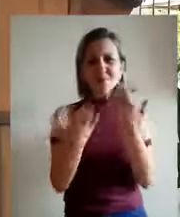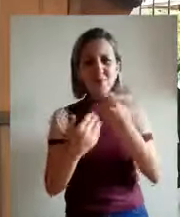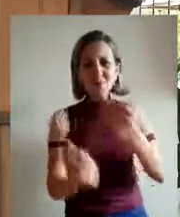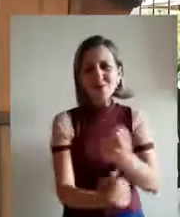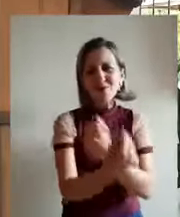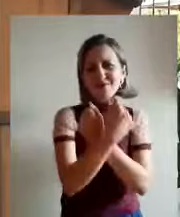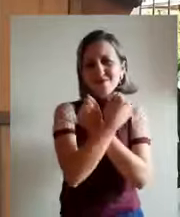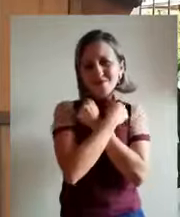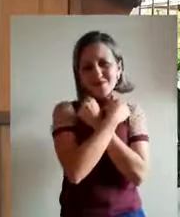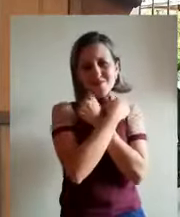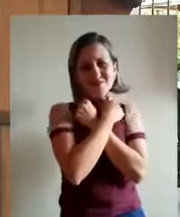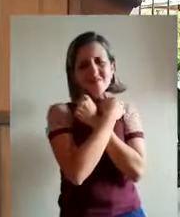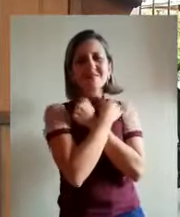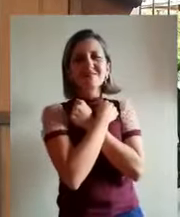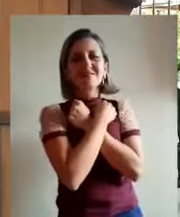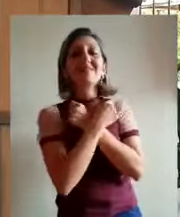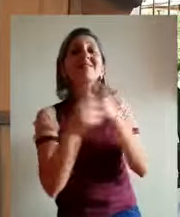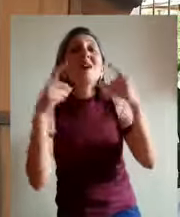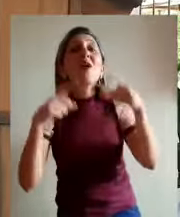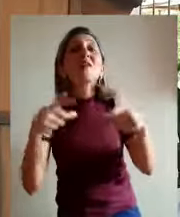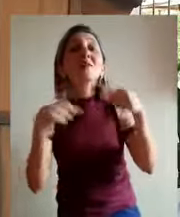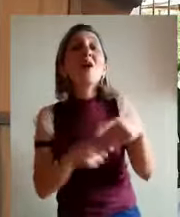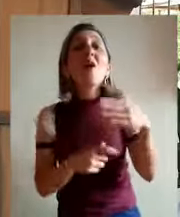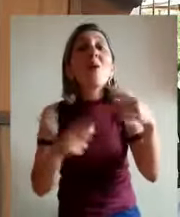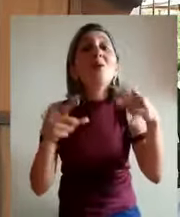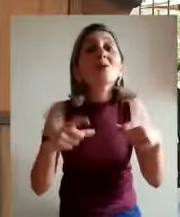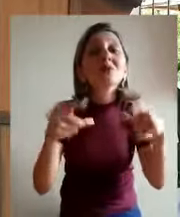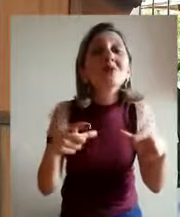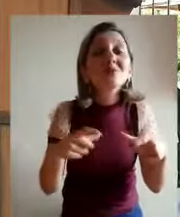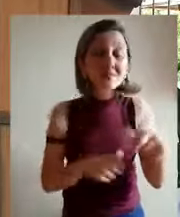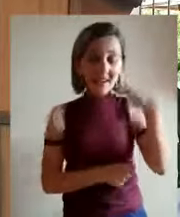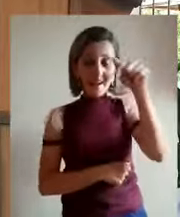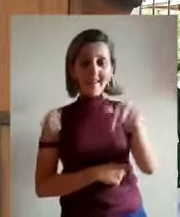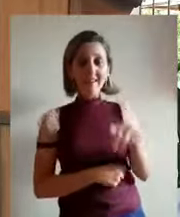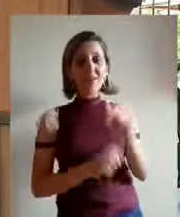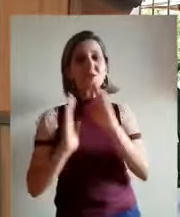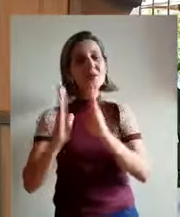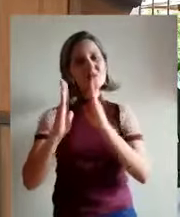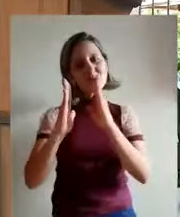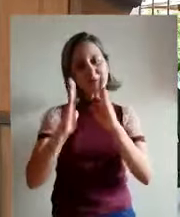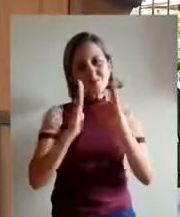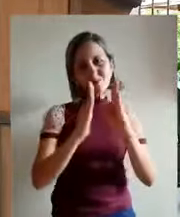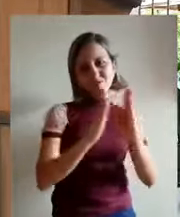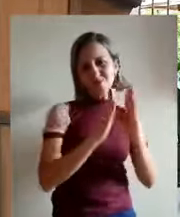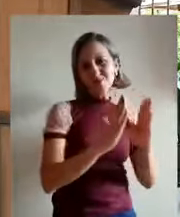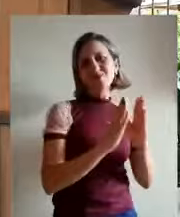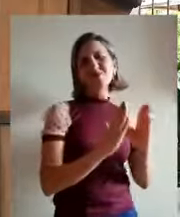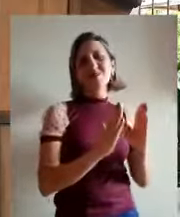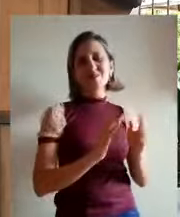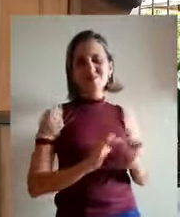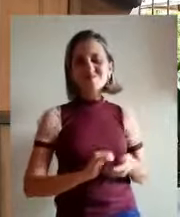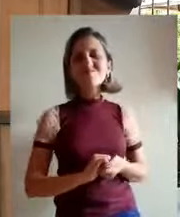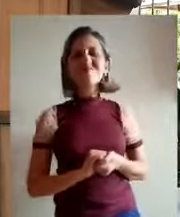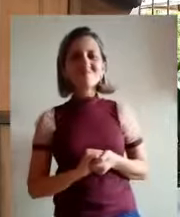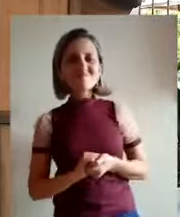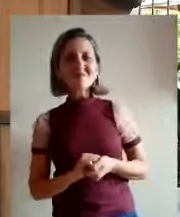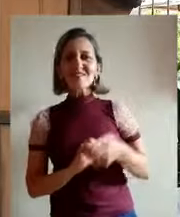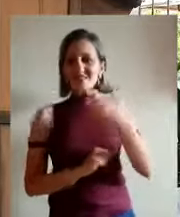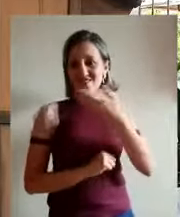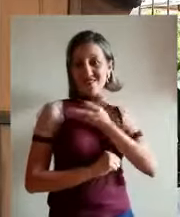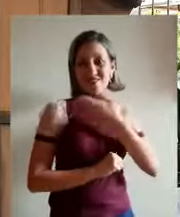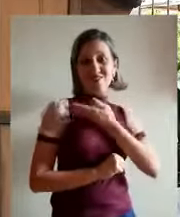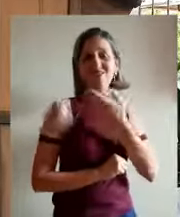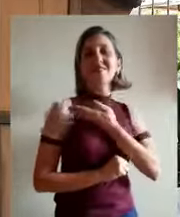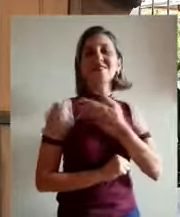principalmente, sabe onde? Ah, aqui na biblioteca, porque eu estou ansiosa para reencontrar meus